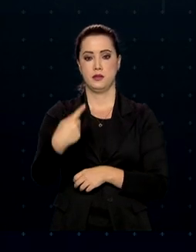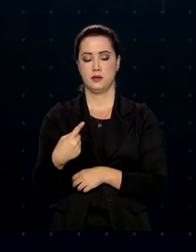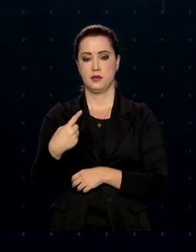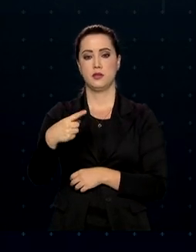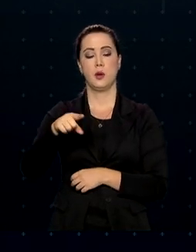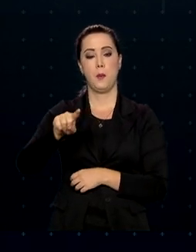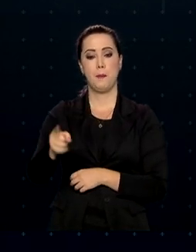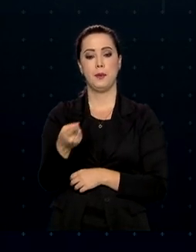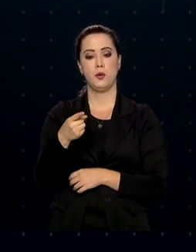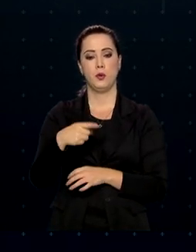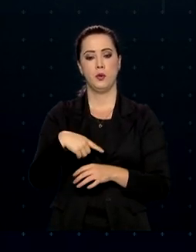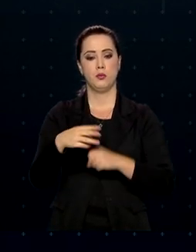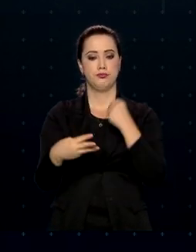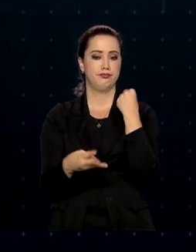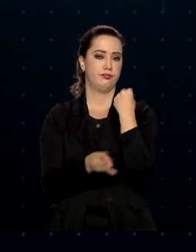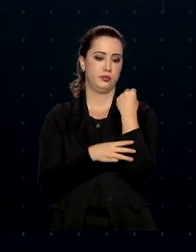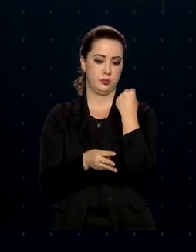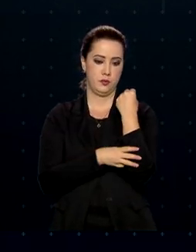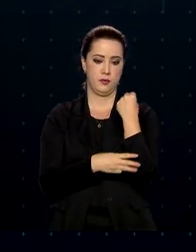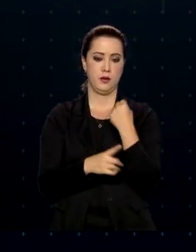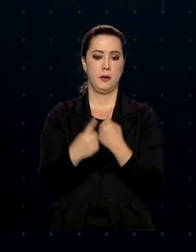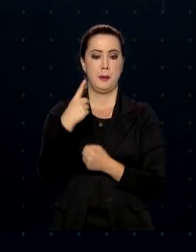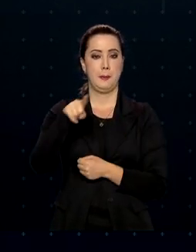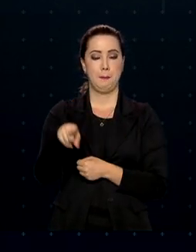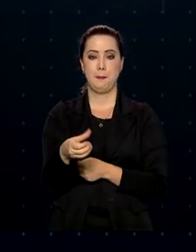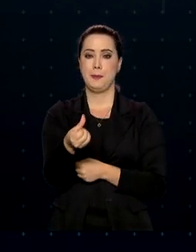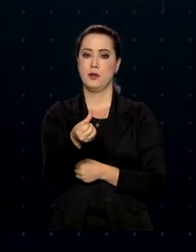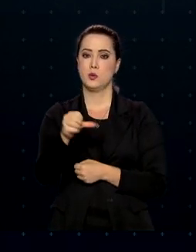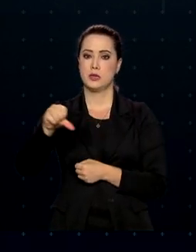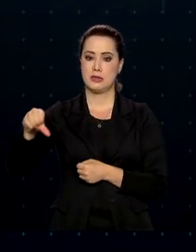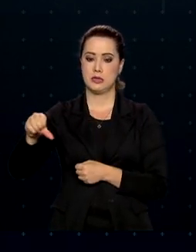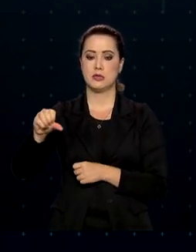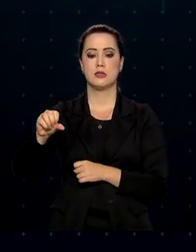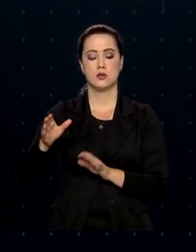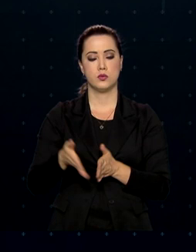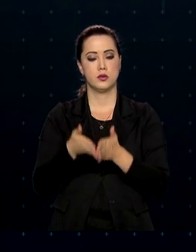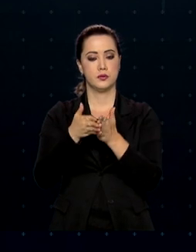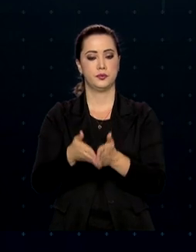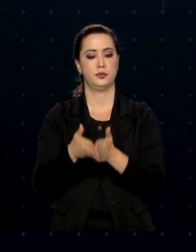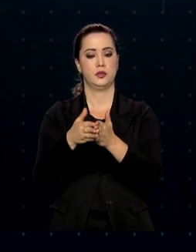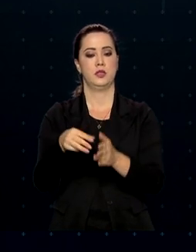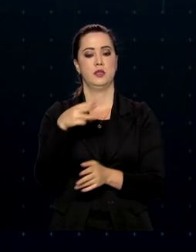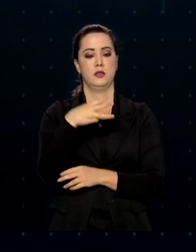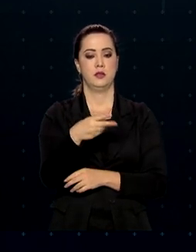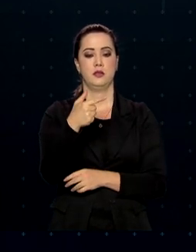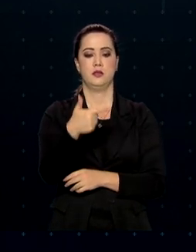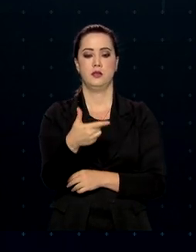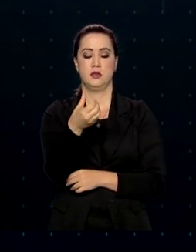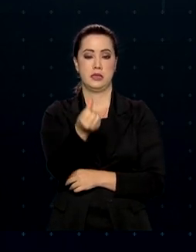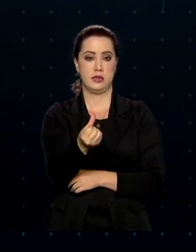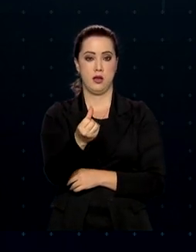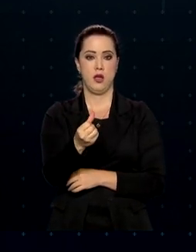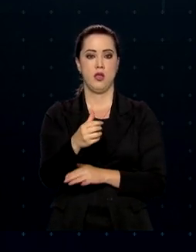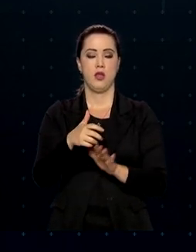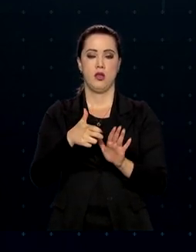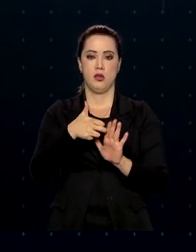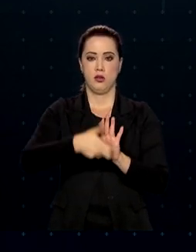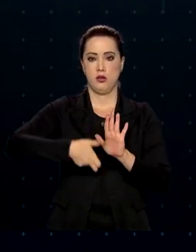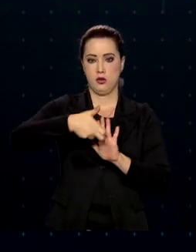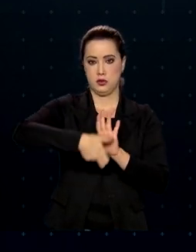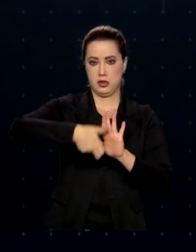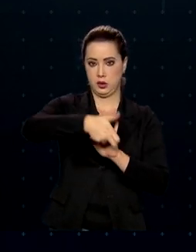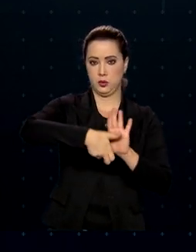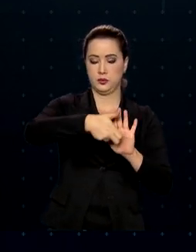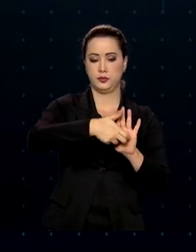1.699 embarcações, 326 tratores e 20 aviões e helicópteros.